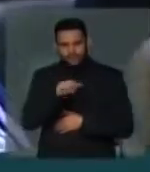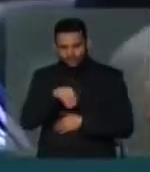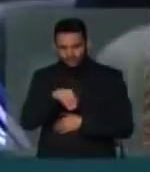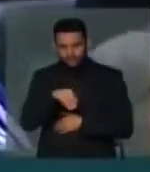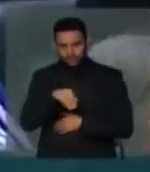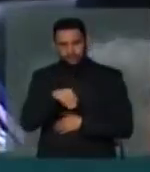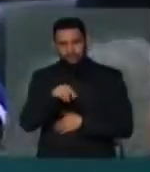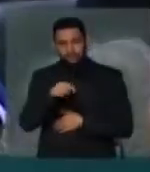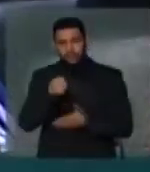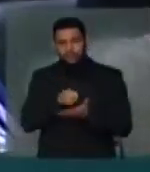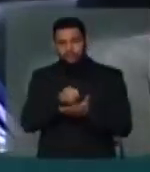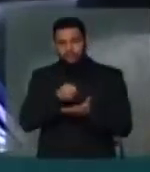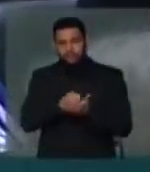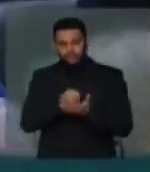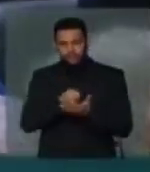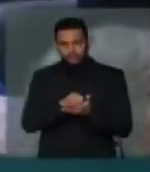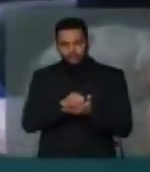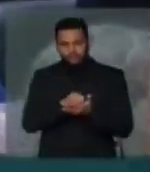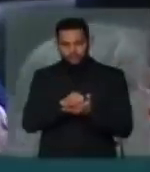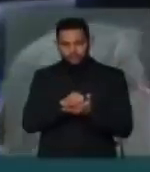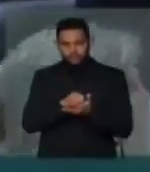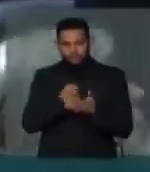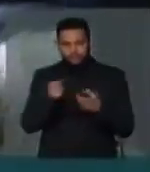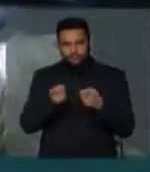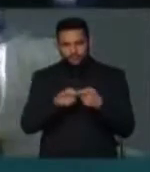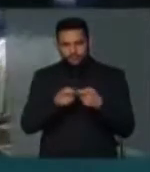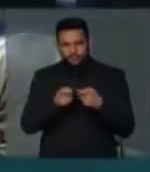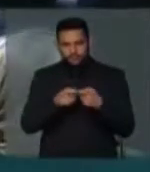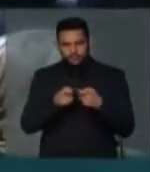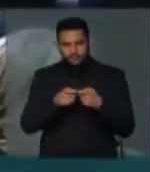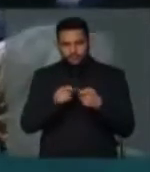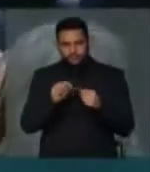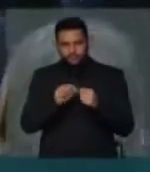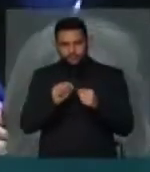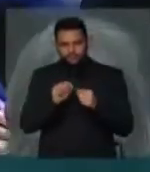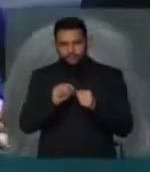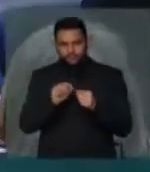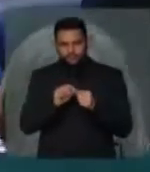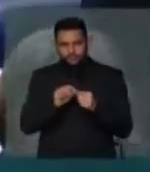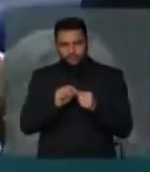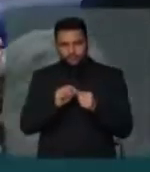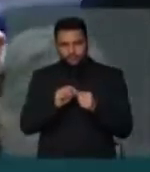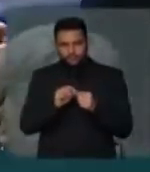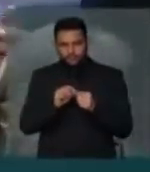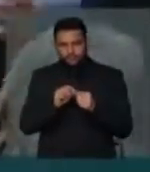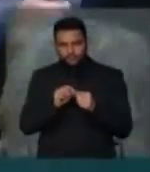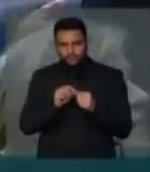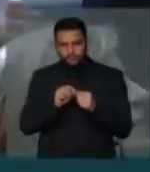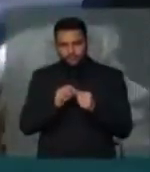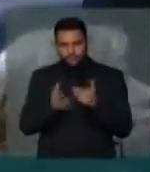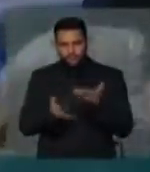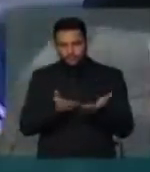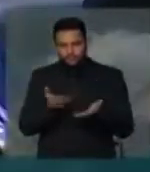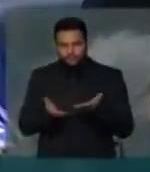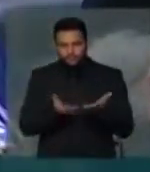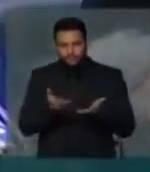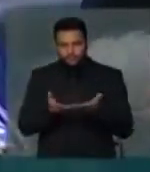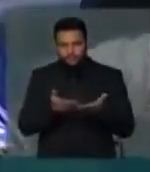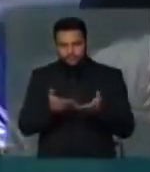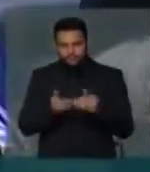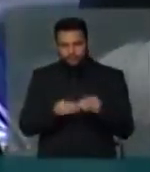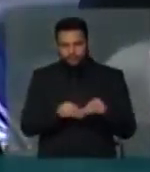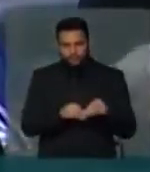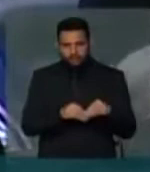está exigindo que os médicos que fazem, habilitados a atender, na